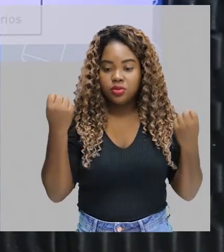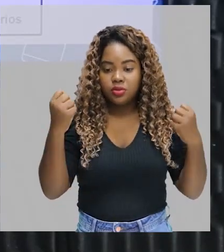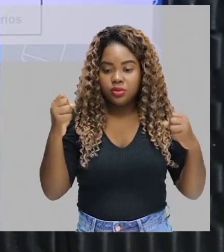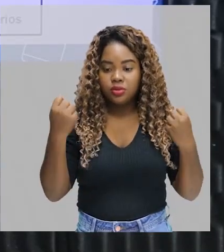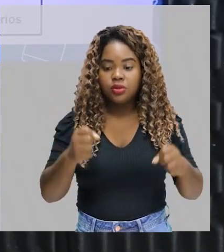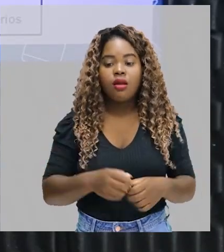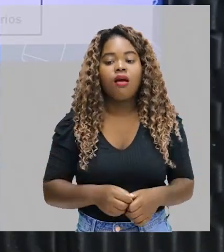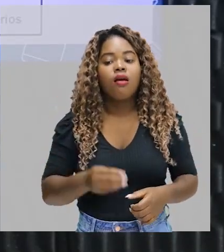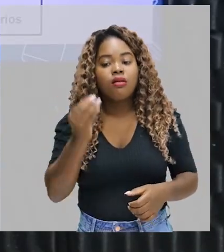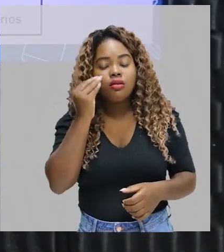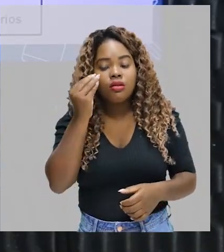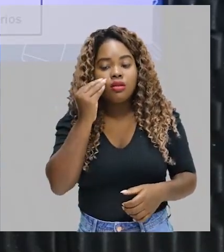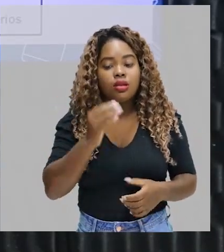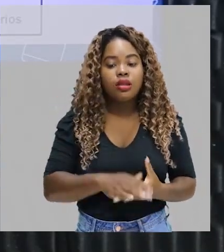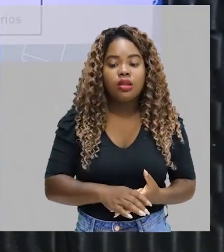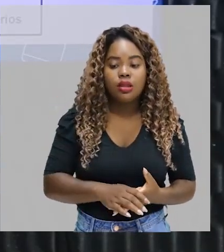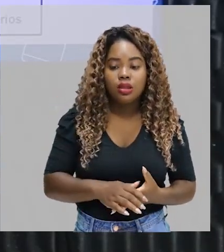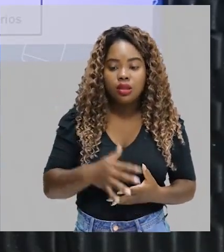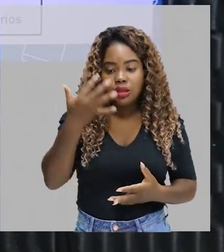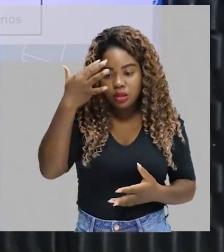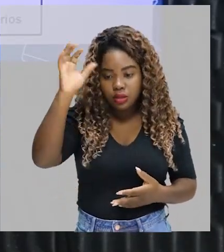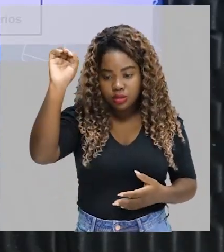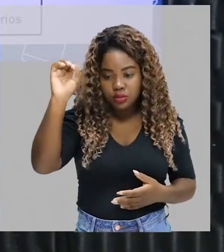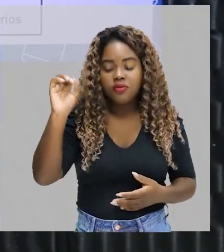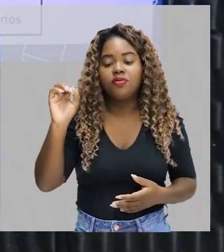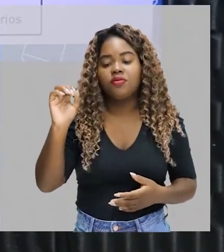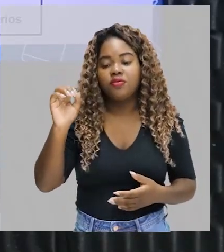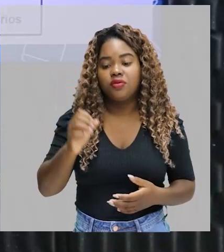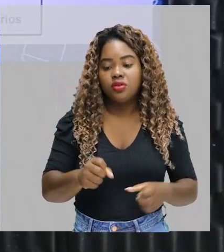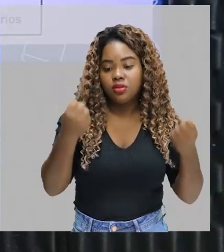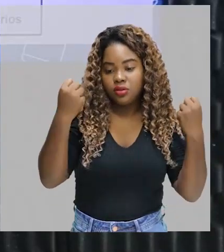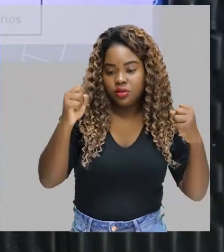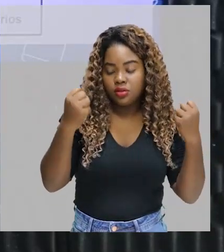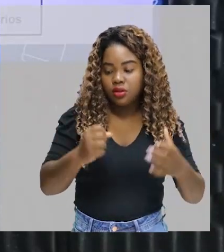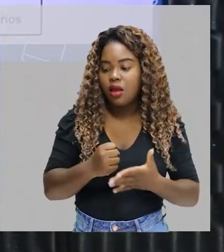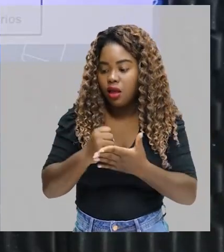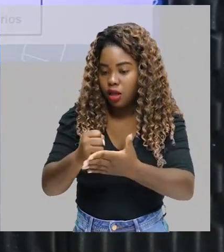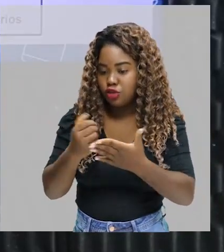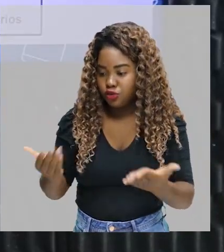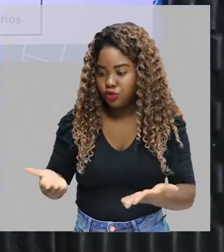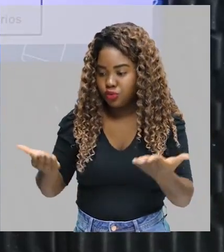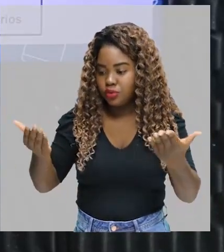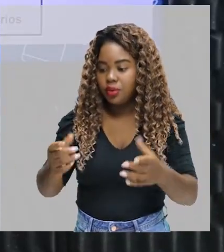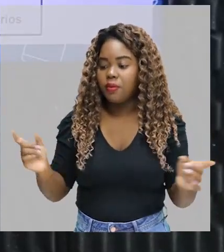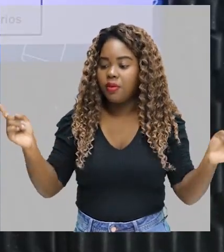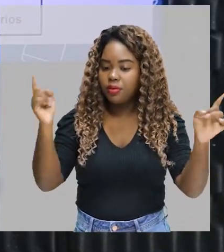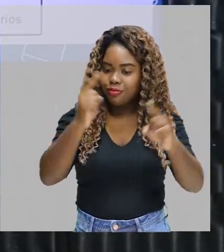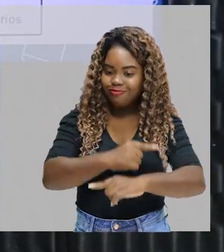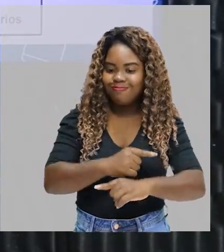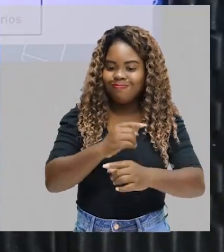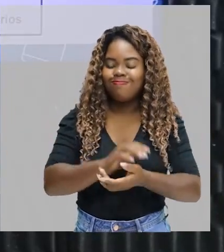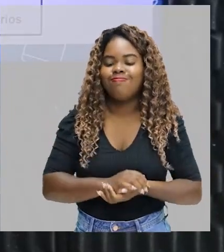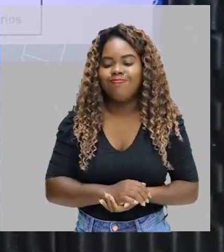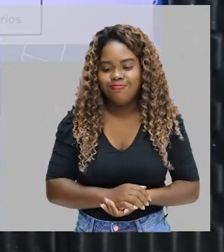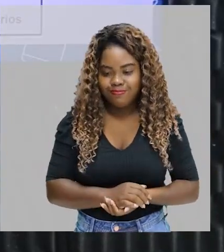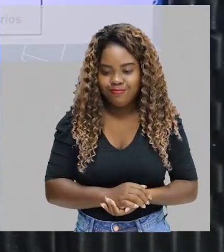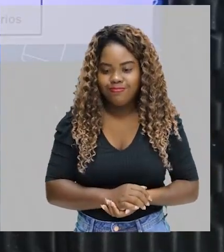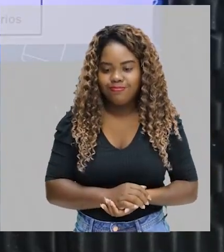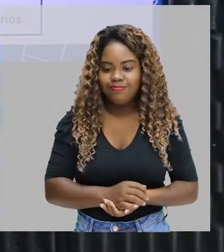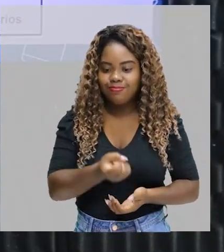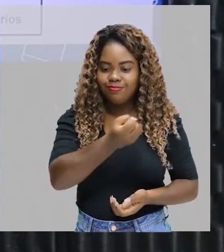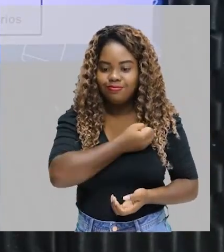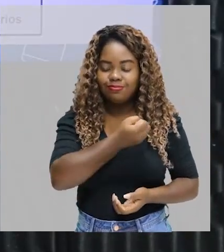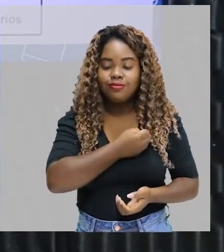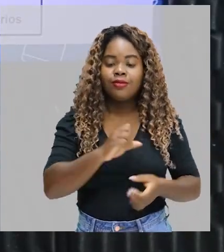solucionar. Onde a educação física tenta, de alguma forma, contribuir para reverter esse quadro. A educação física é